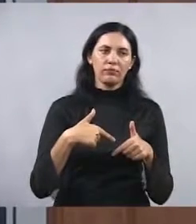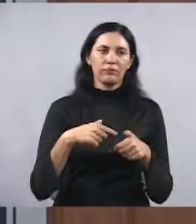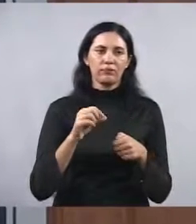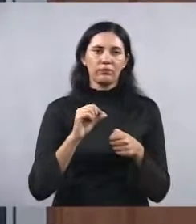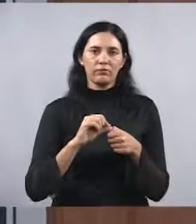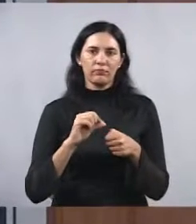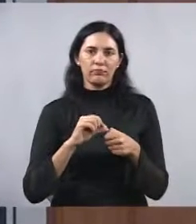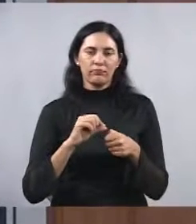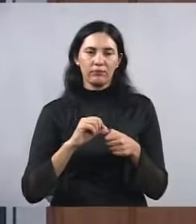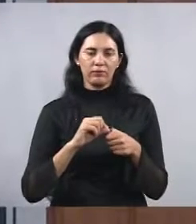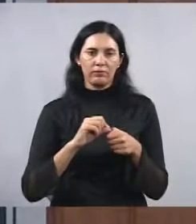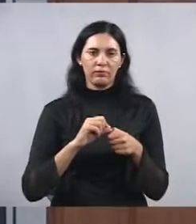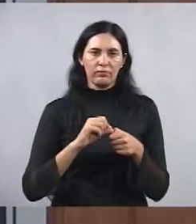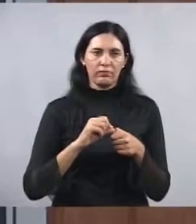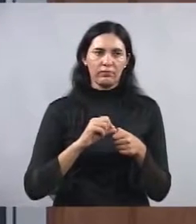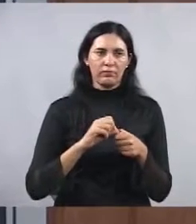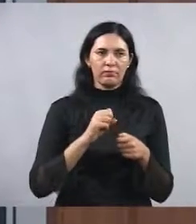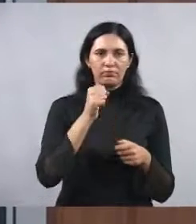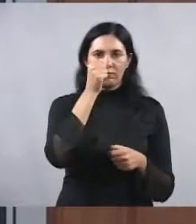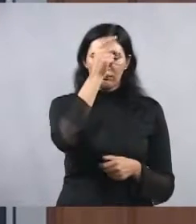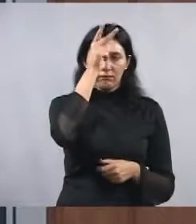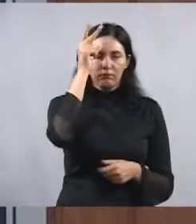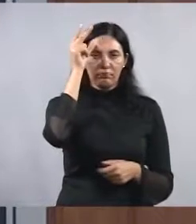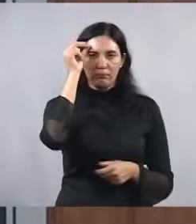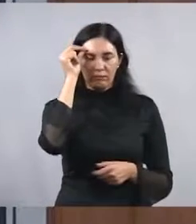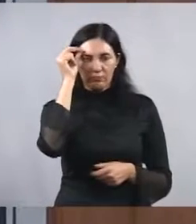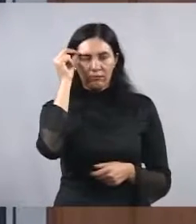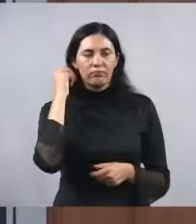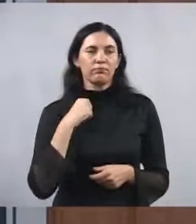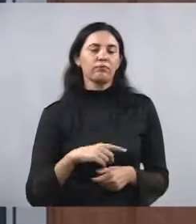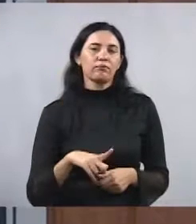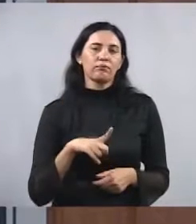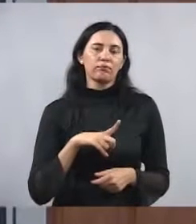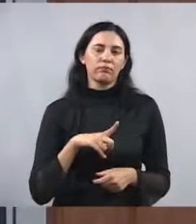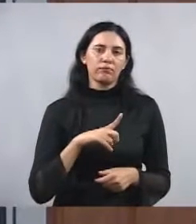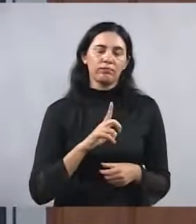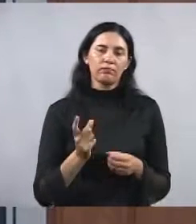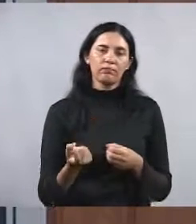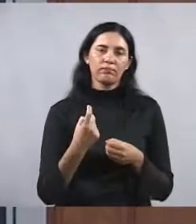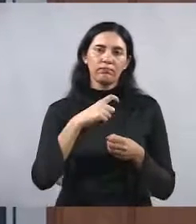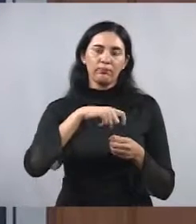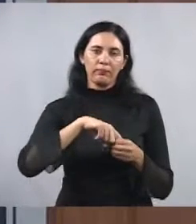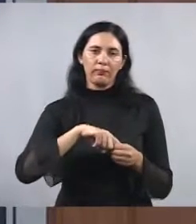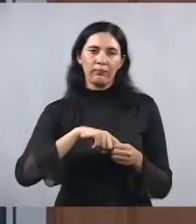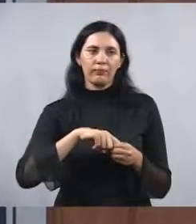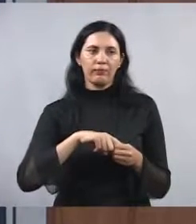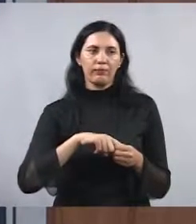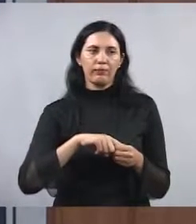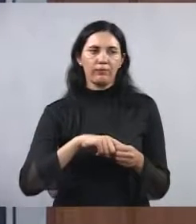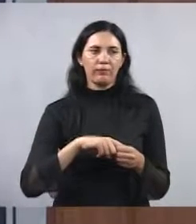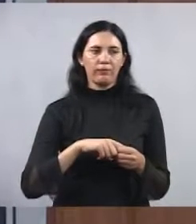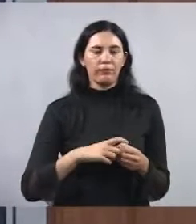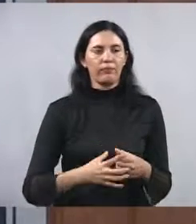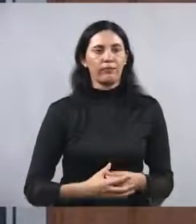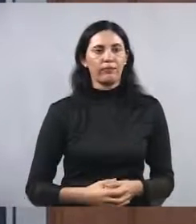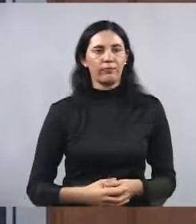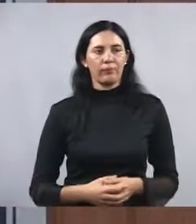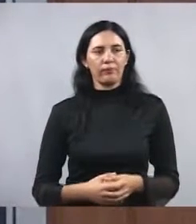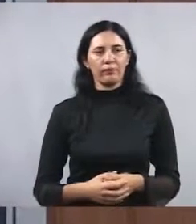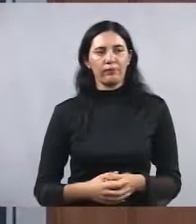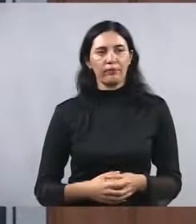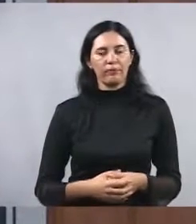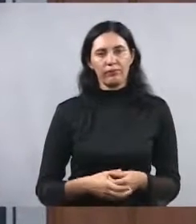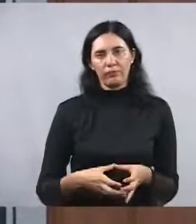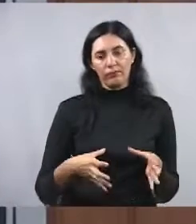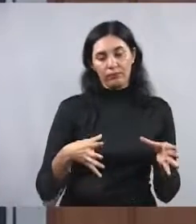pela própria prefeitura. E que há, inclusive, quadros, há